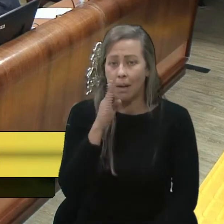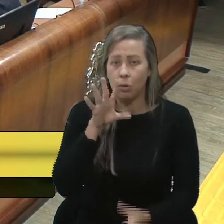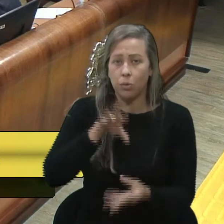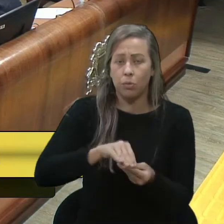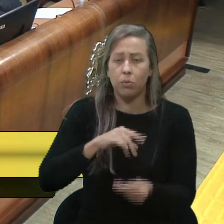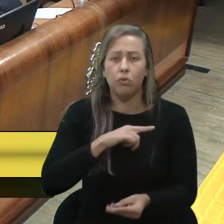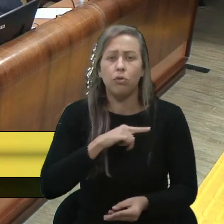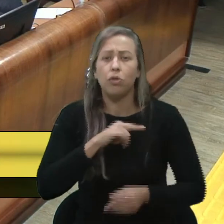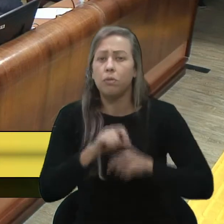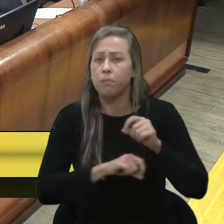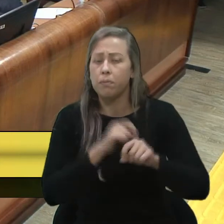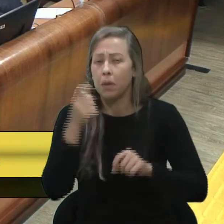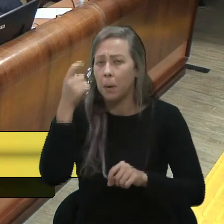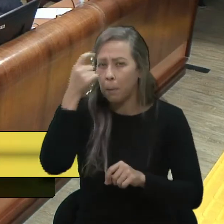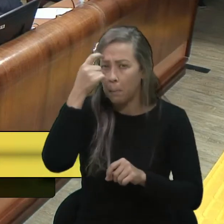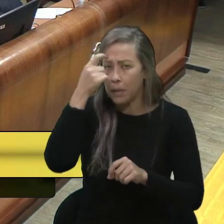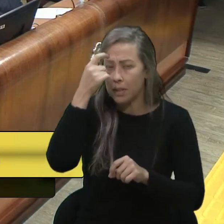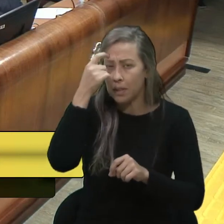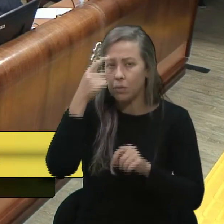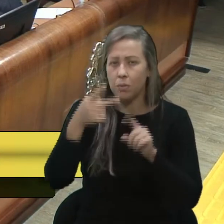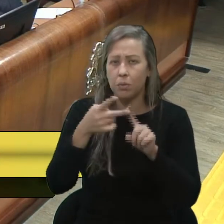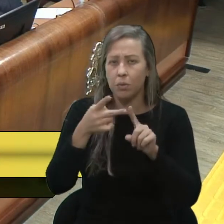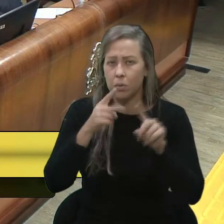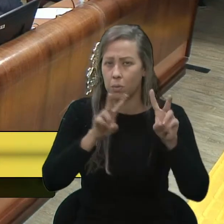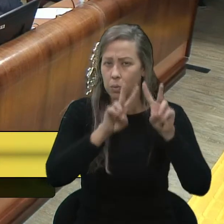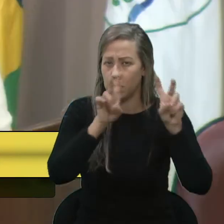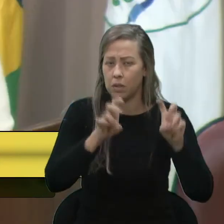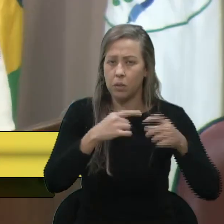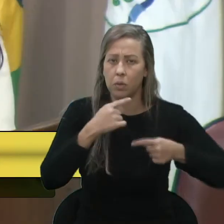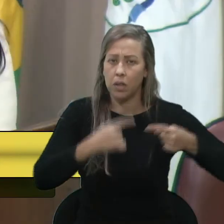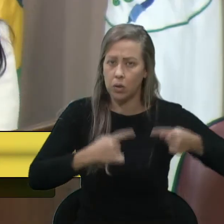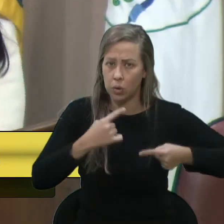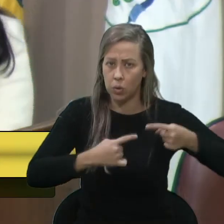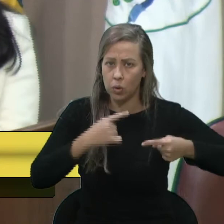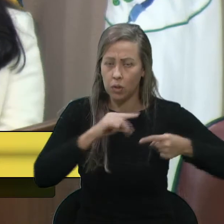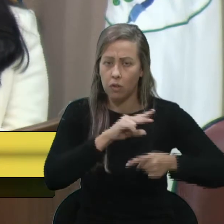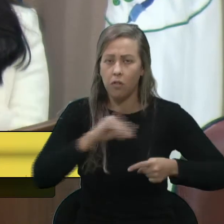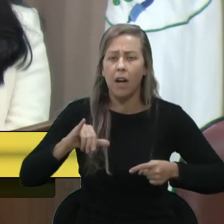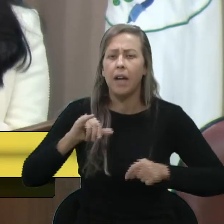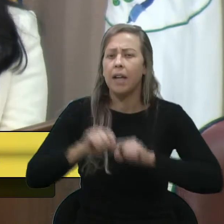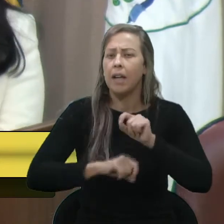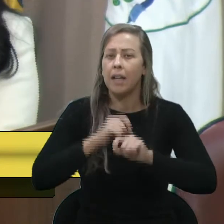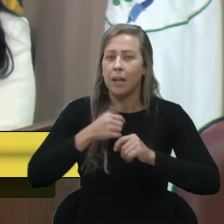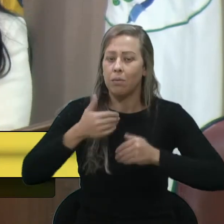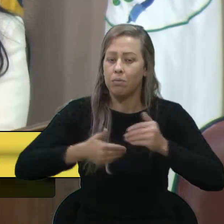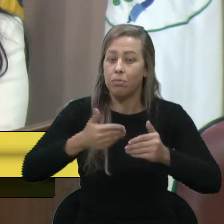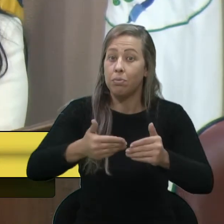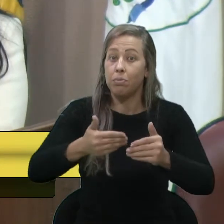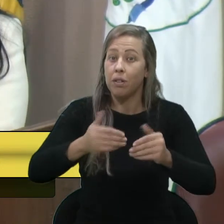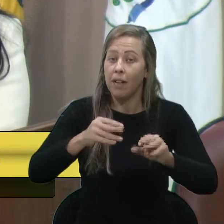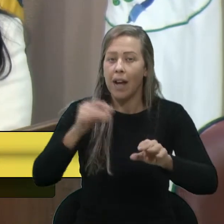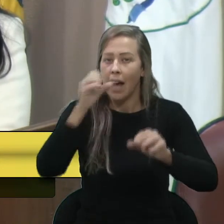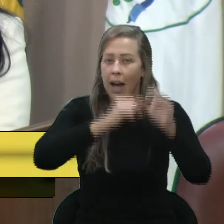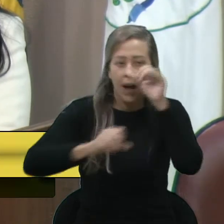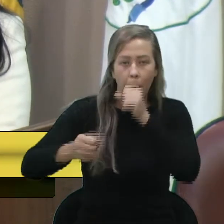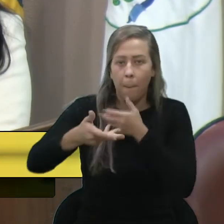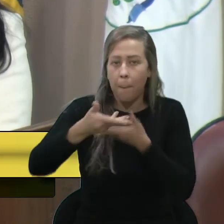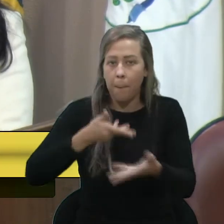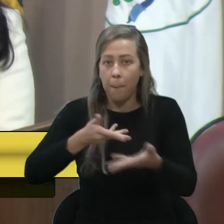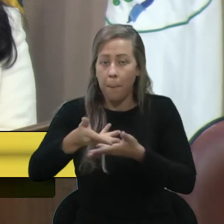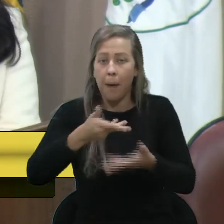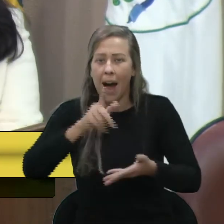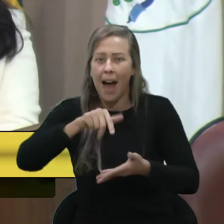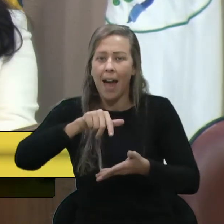eu tinha pensado no segundo tema, mas eu acho que é isso, a discussão vai vindo e a gente tem que trabalhar com ela aqui. Nós somos uma casa para